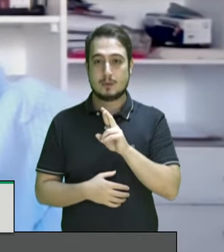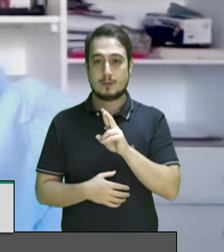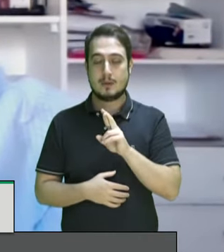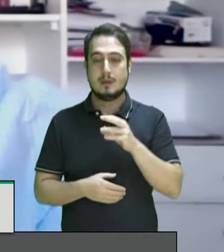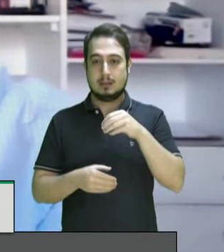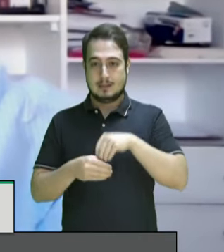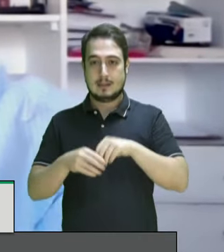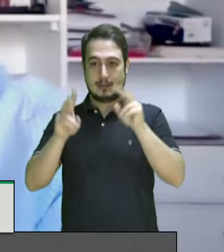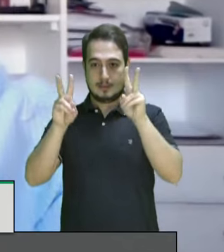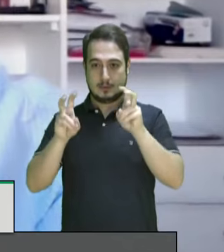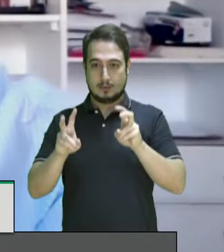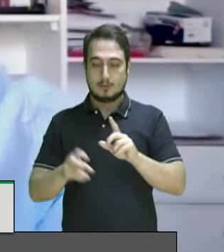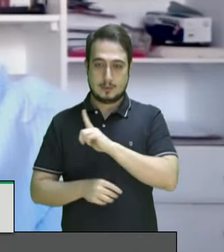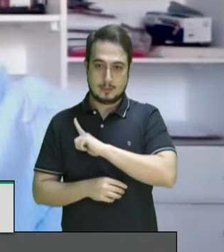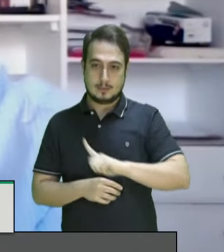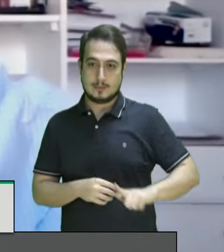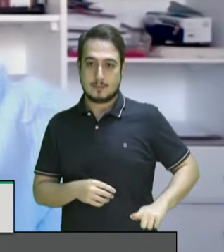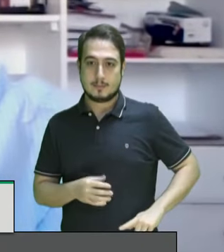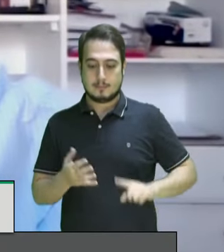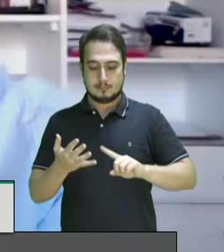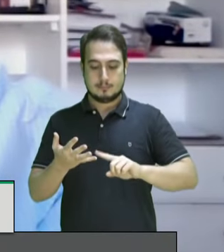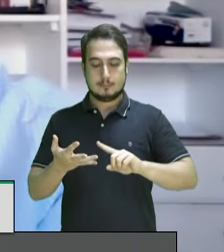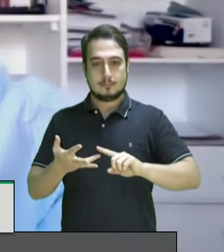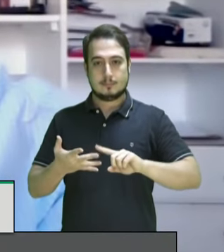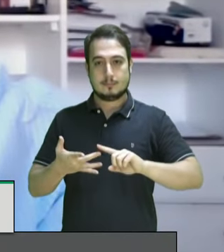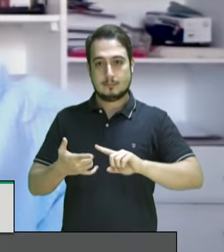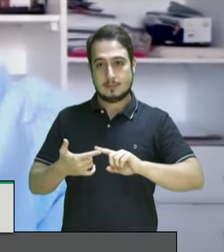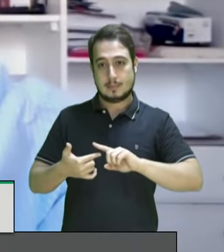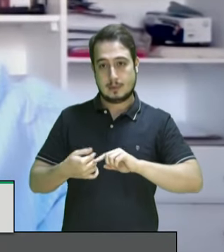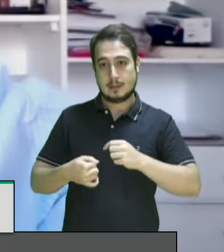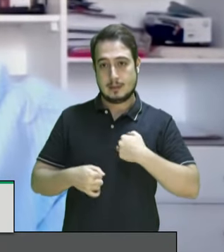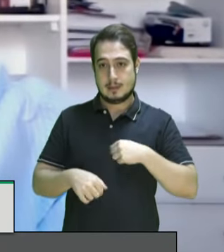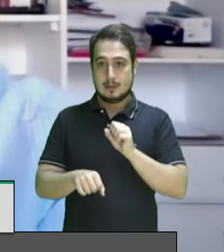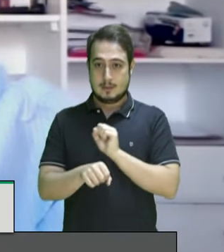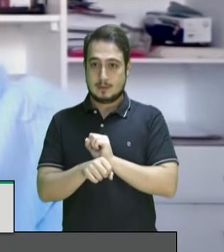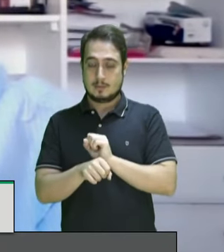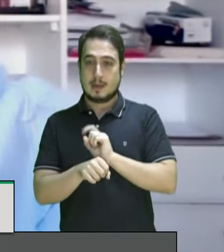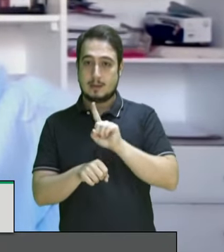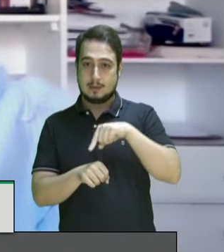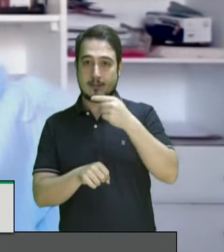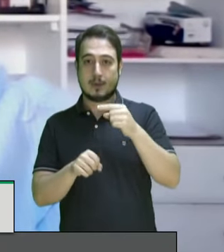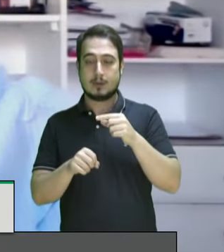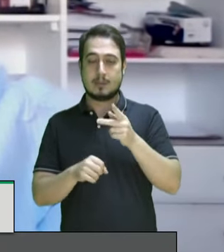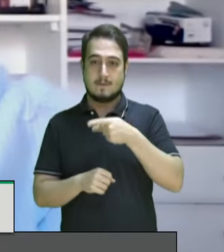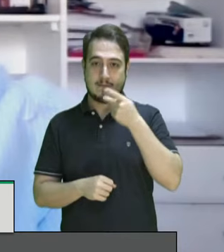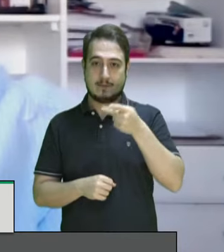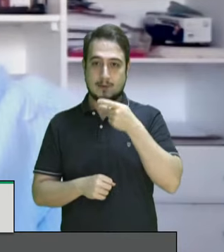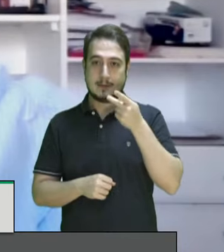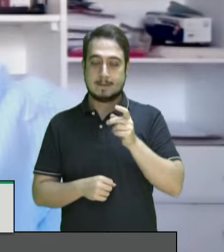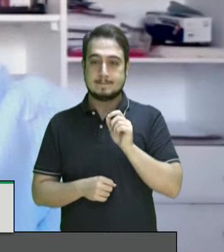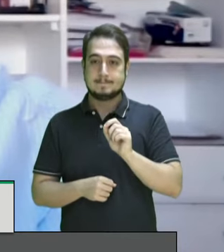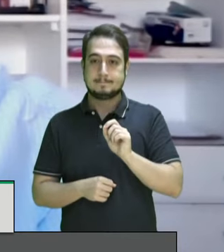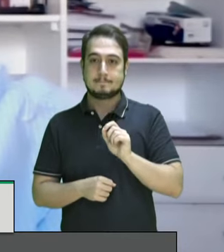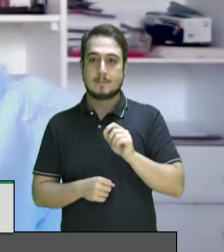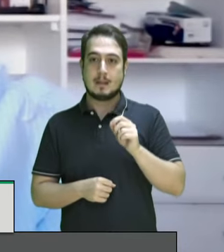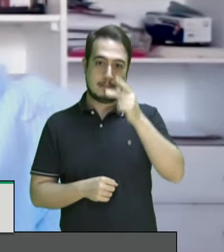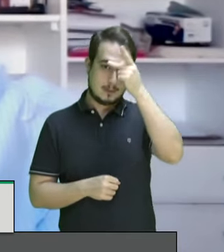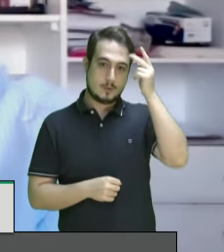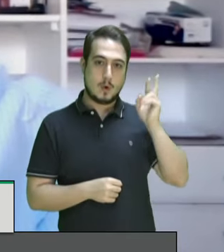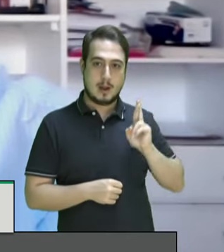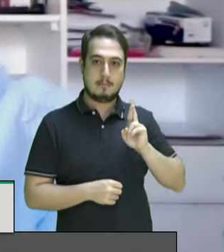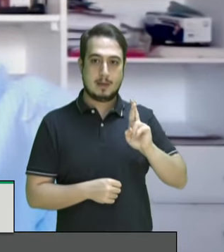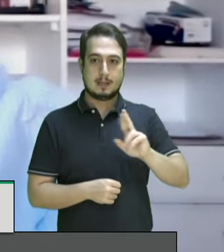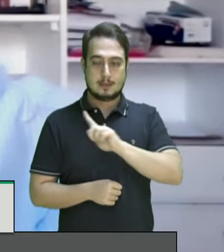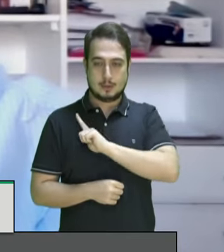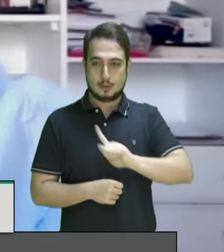governo em relação a esses itens e eu espero que nas falas subsequentes em que os representantes do